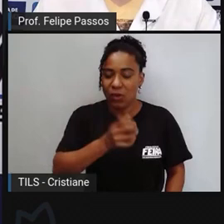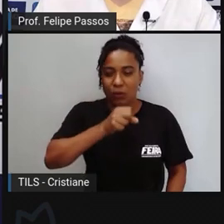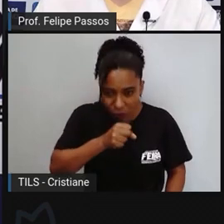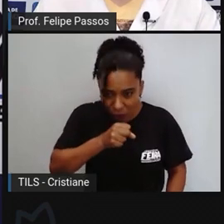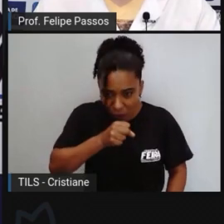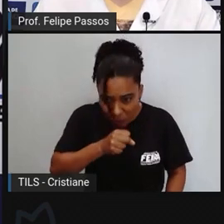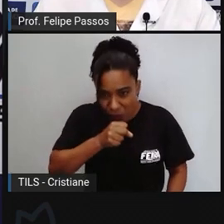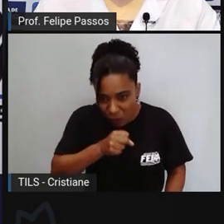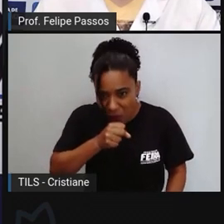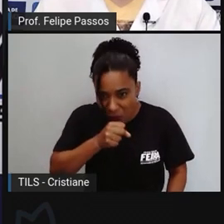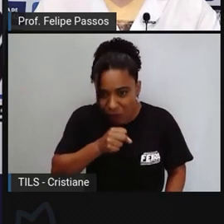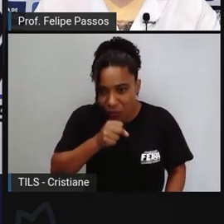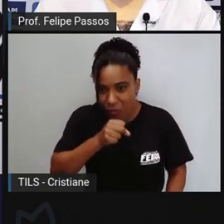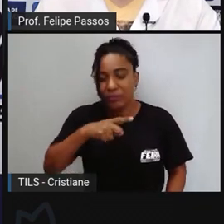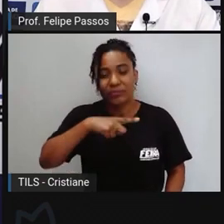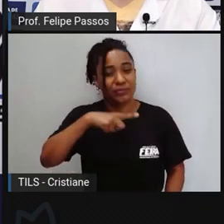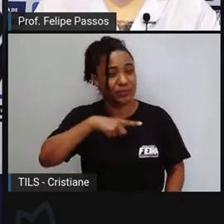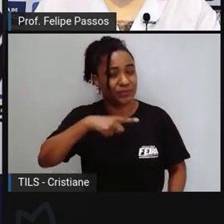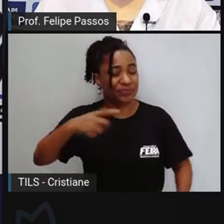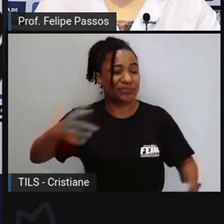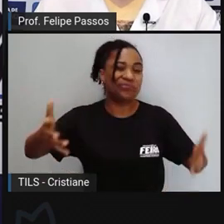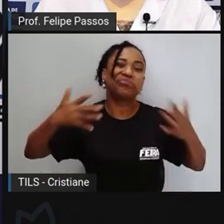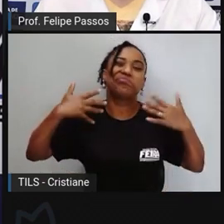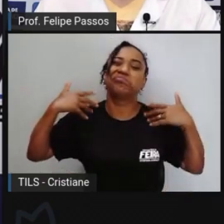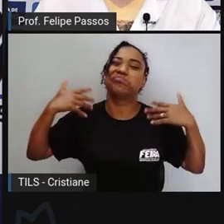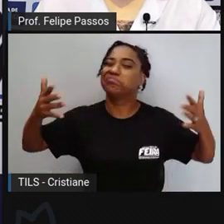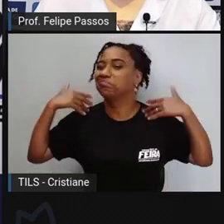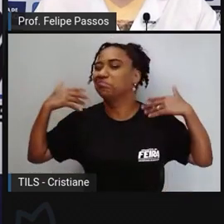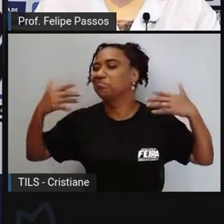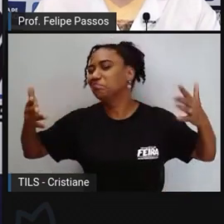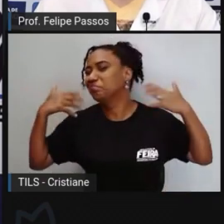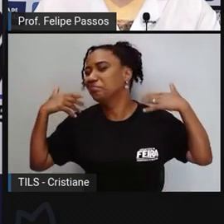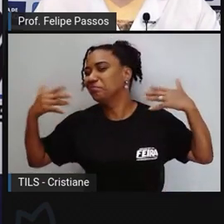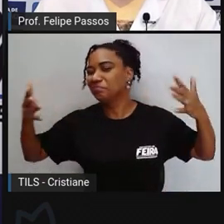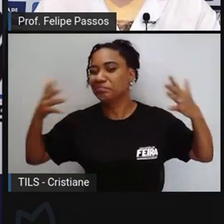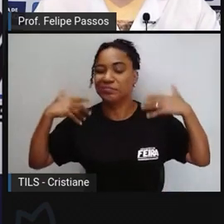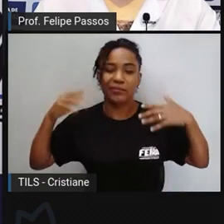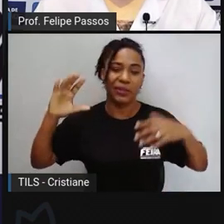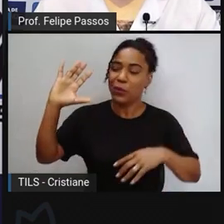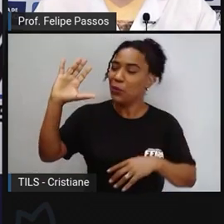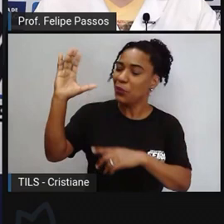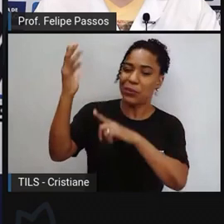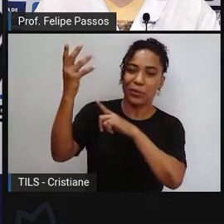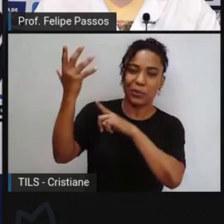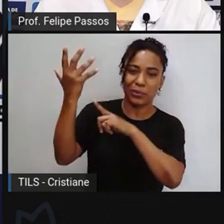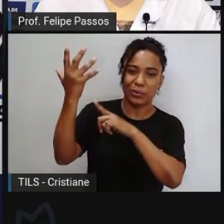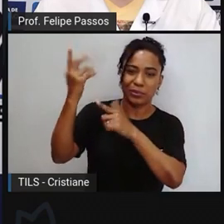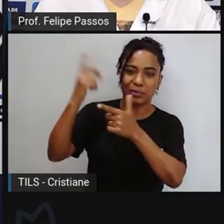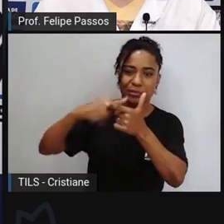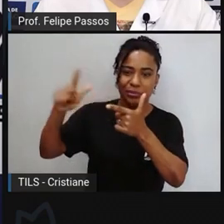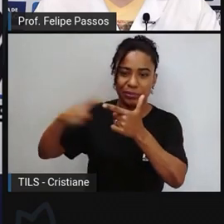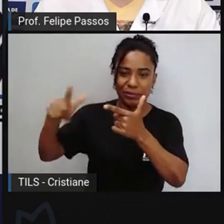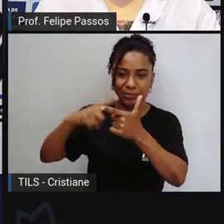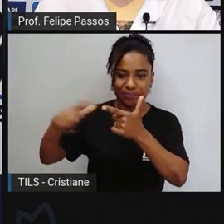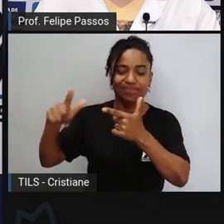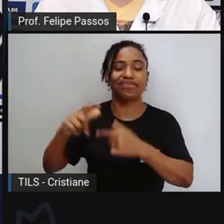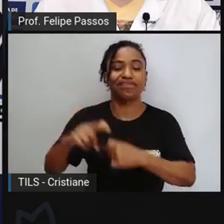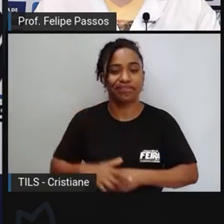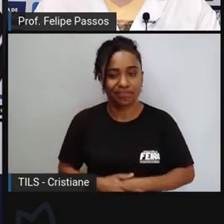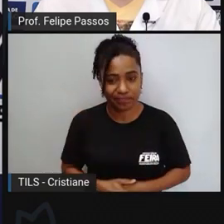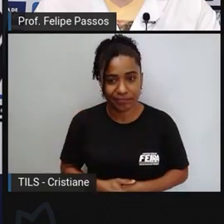efeitos de problemas dermatológicos e o que é mais importante